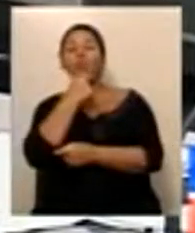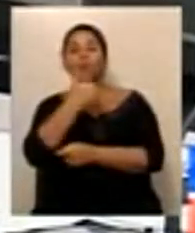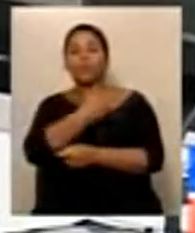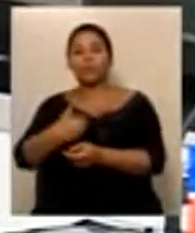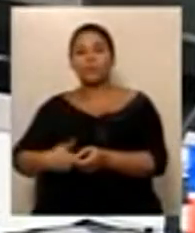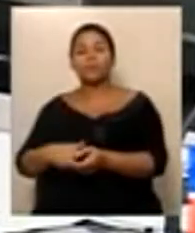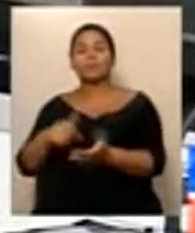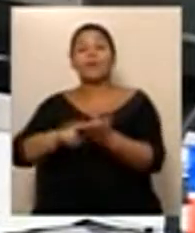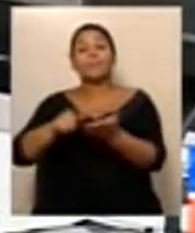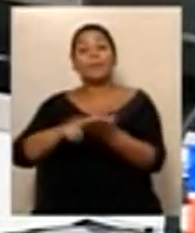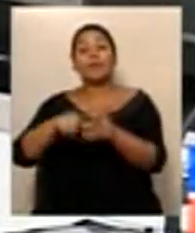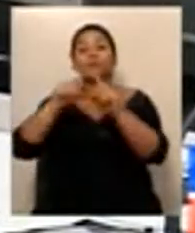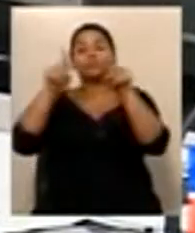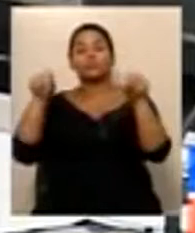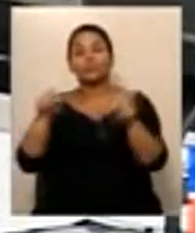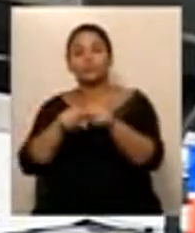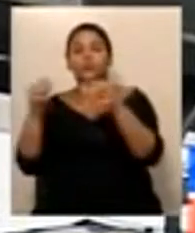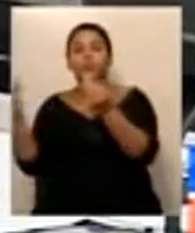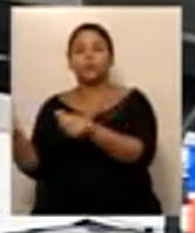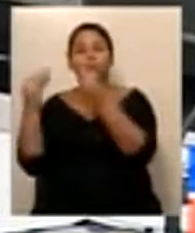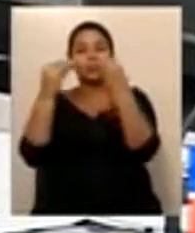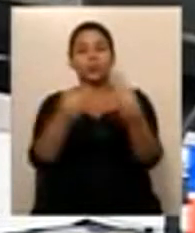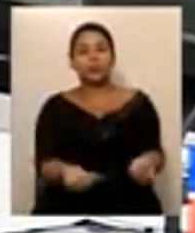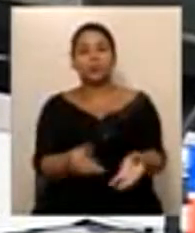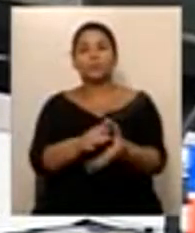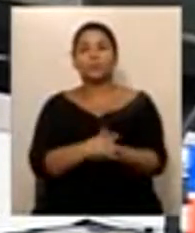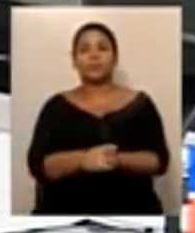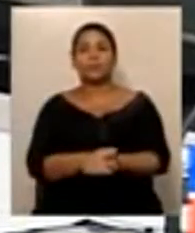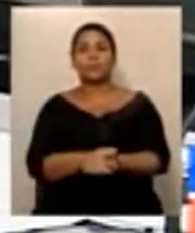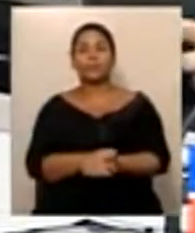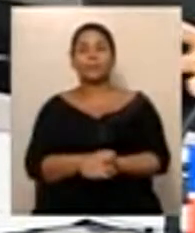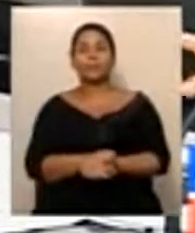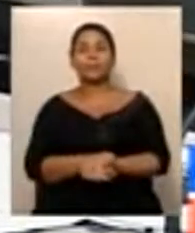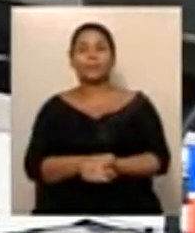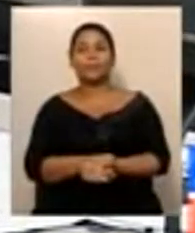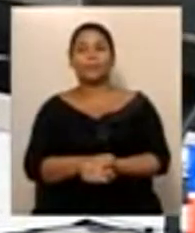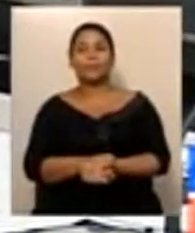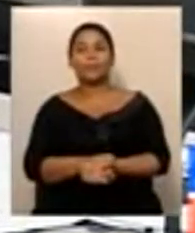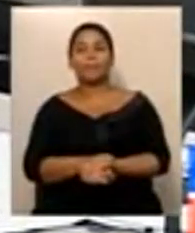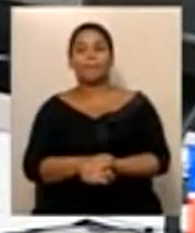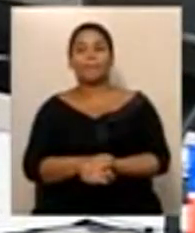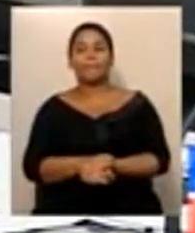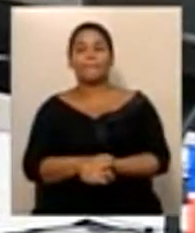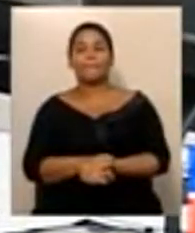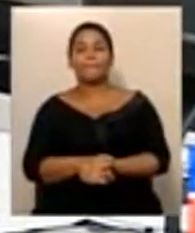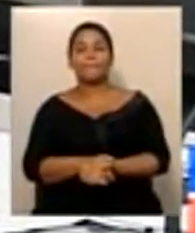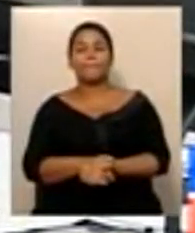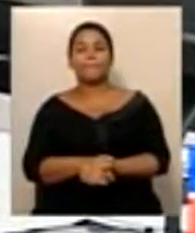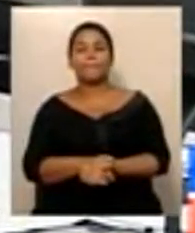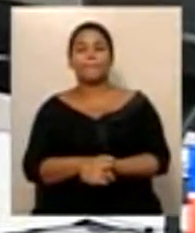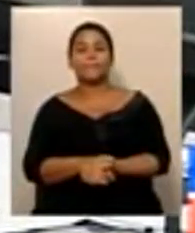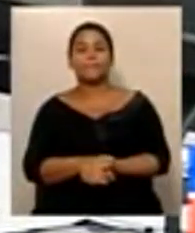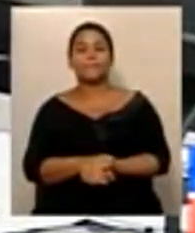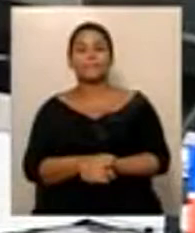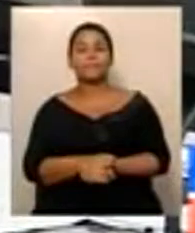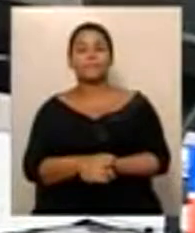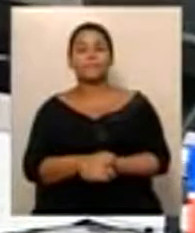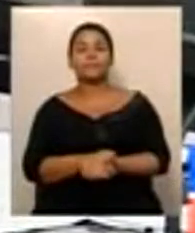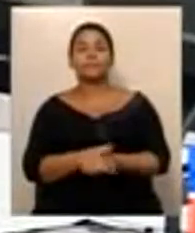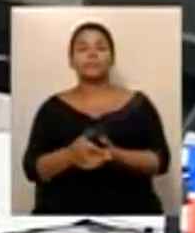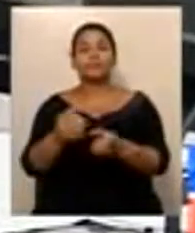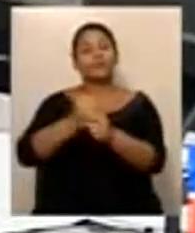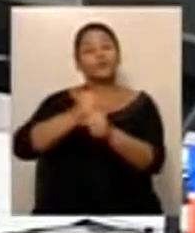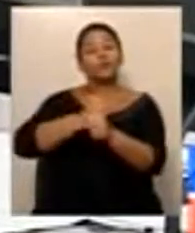mande para essa casa o reajuste dos procuradores autárquicos, que são poucos, e que se estão há oito anos, que faça